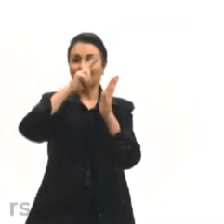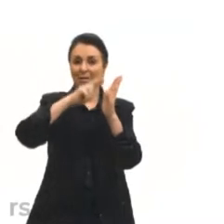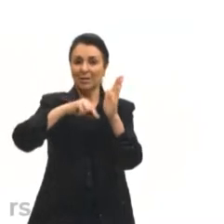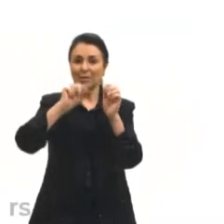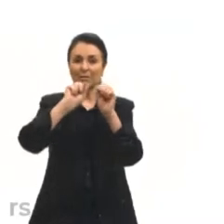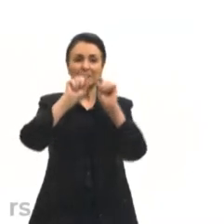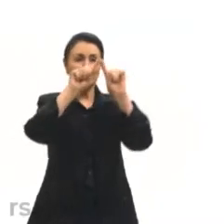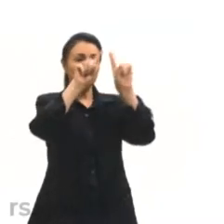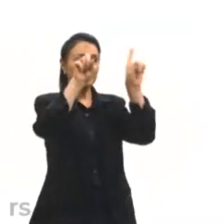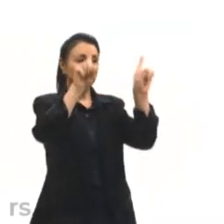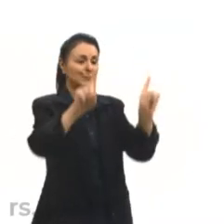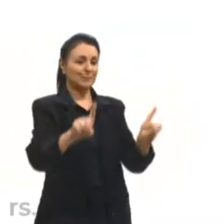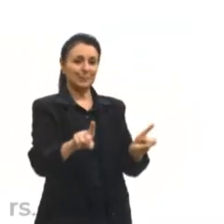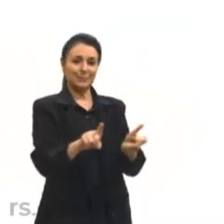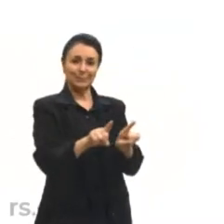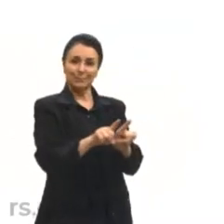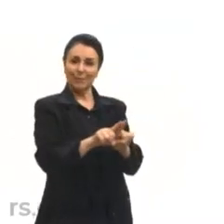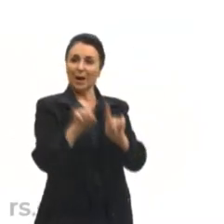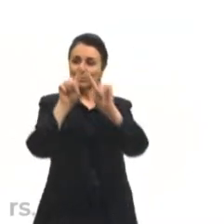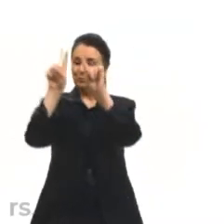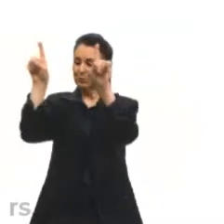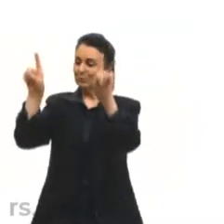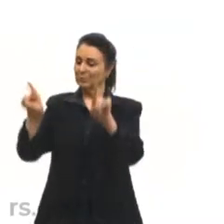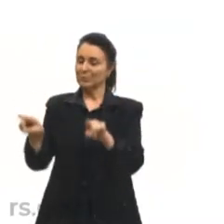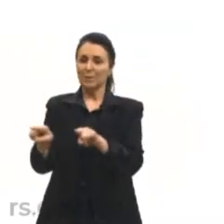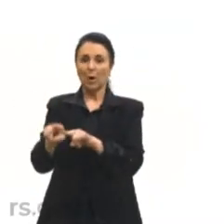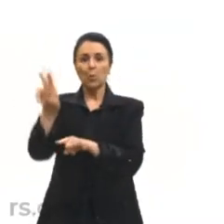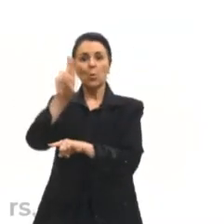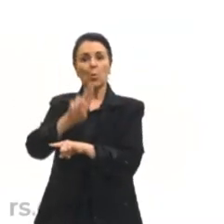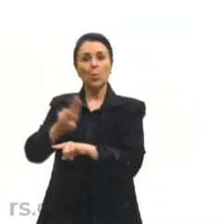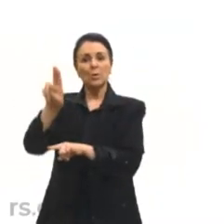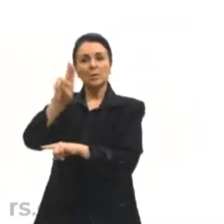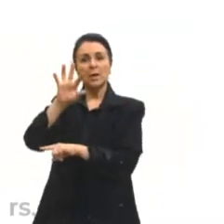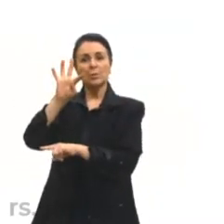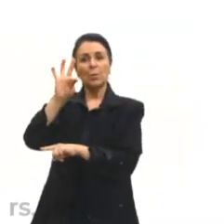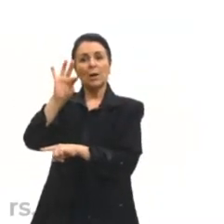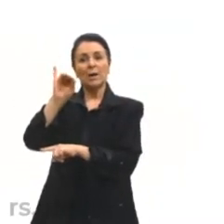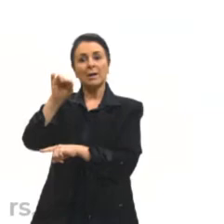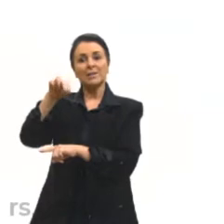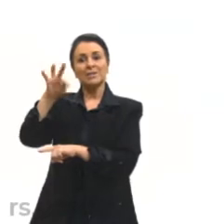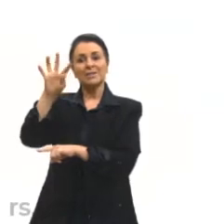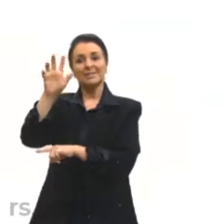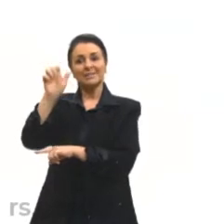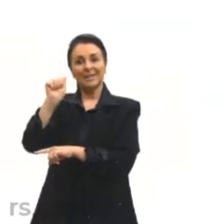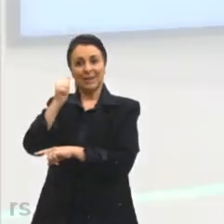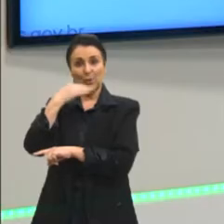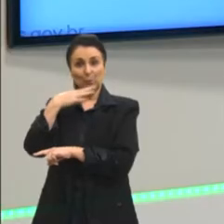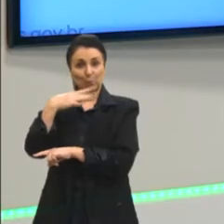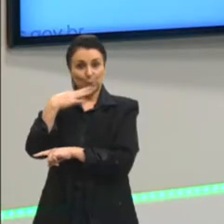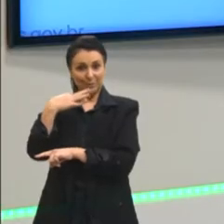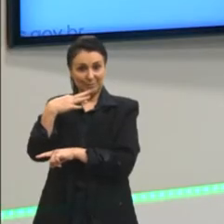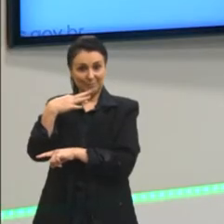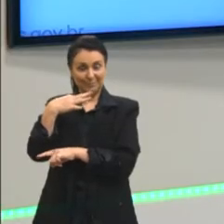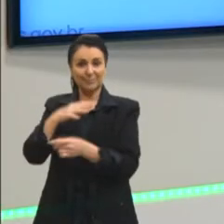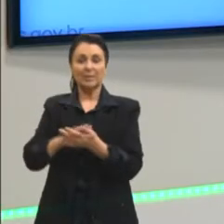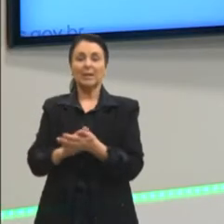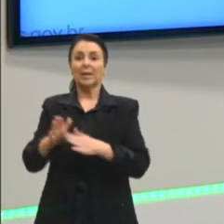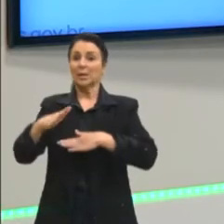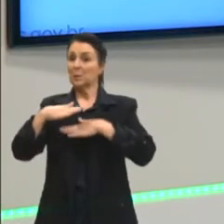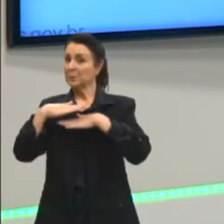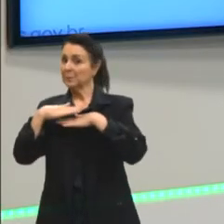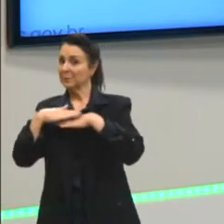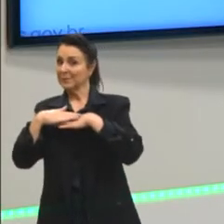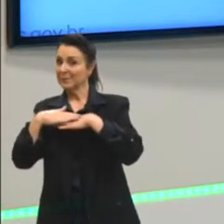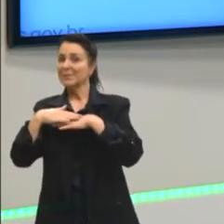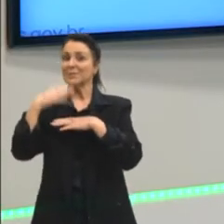e, em cima dessas telas, aplicar tintas que produziam, então, pinturas. Vale lembrar que o